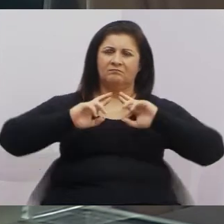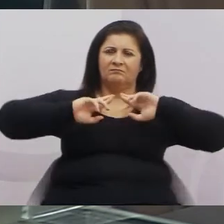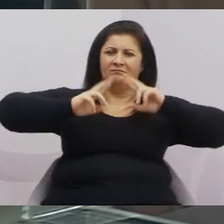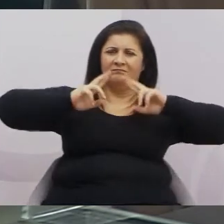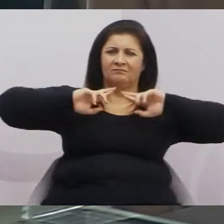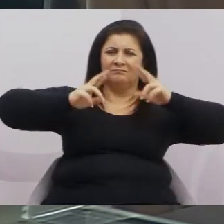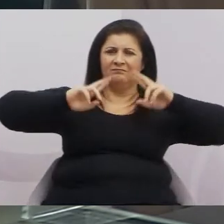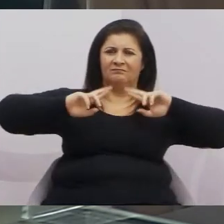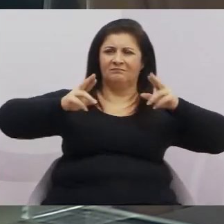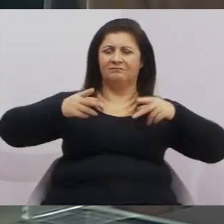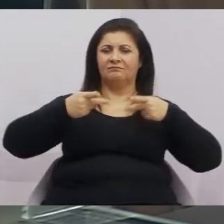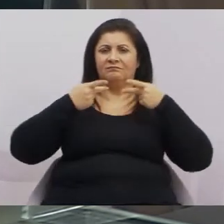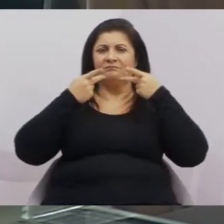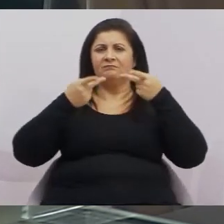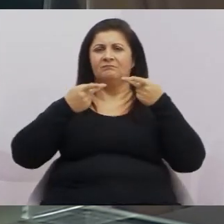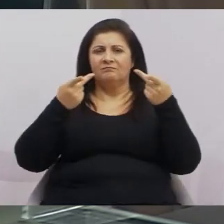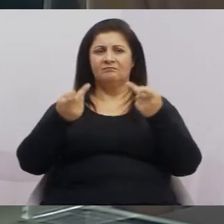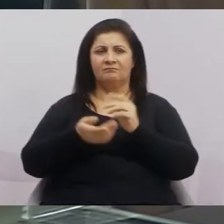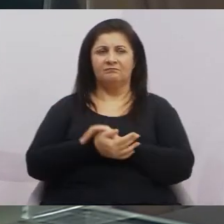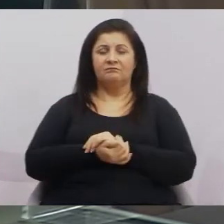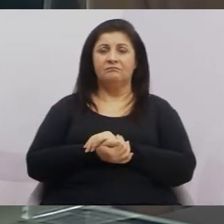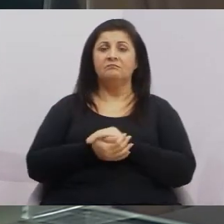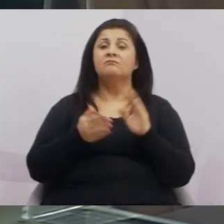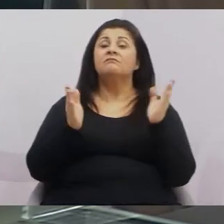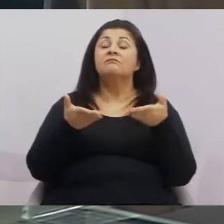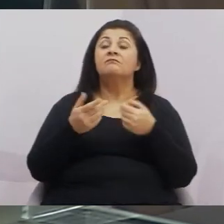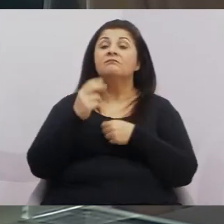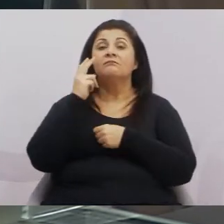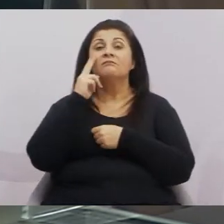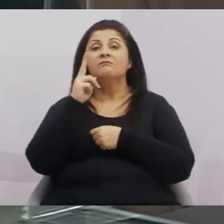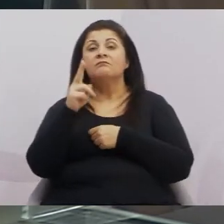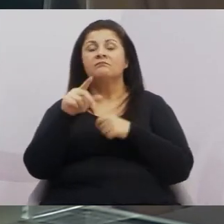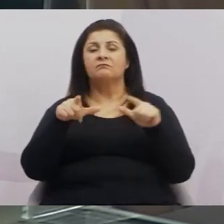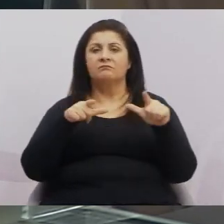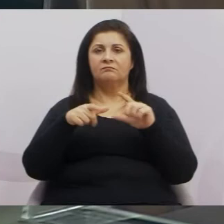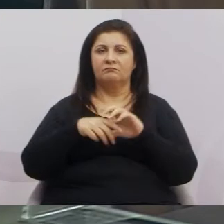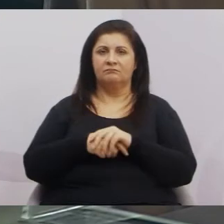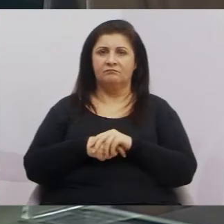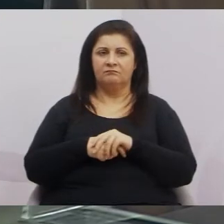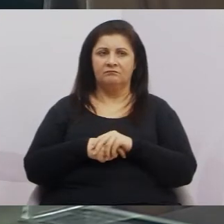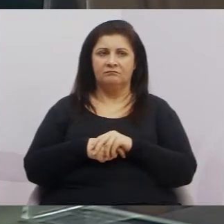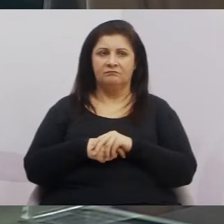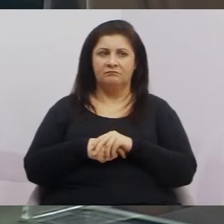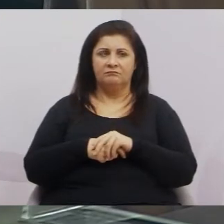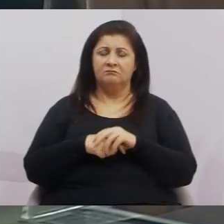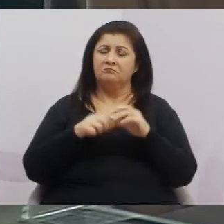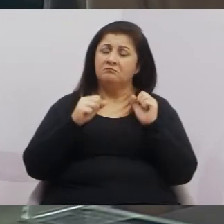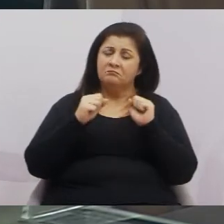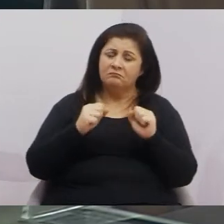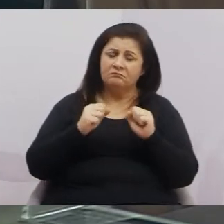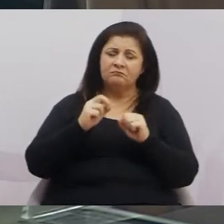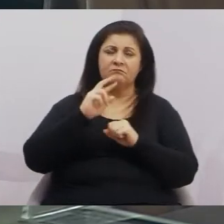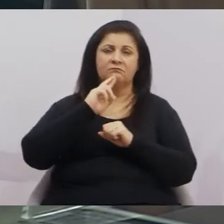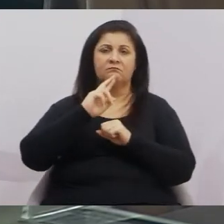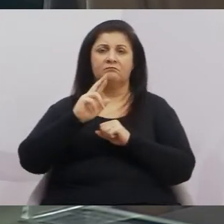falar, aparece agora para poder prestigiar, reclamar de alguma coisa.